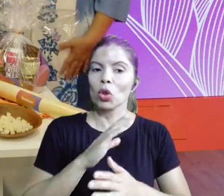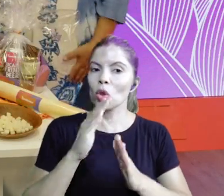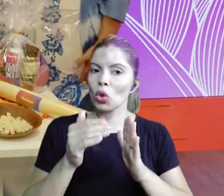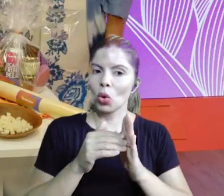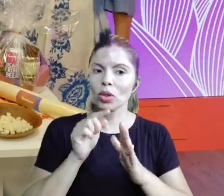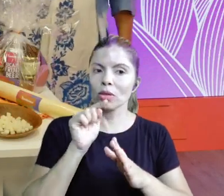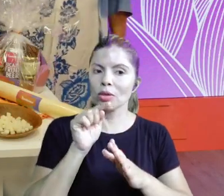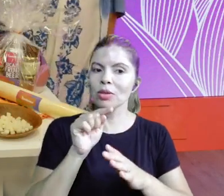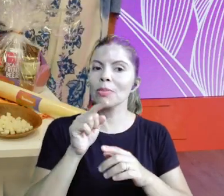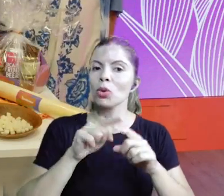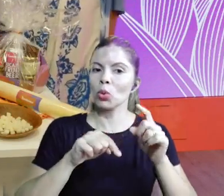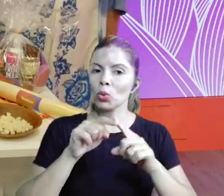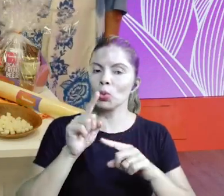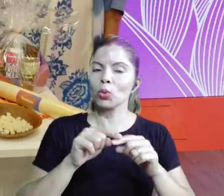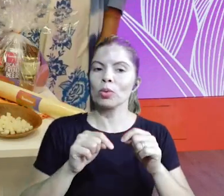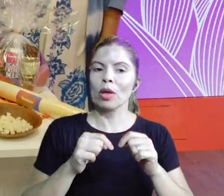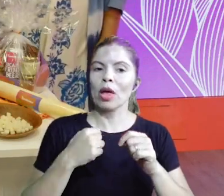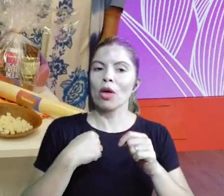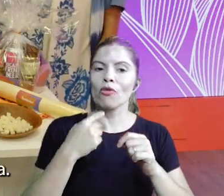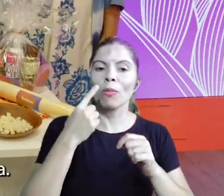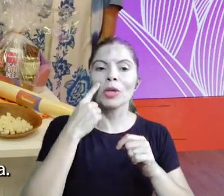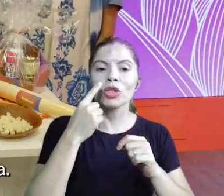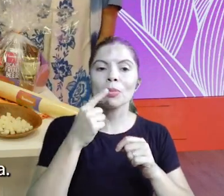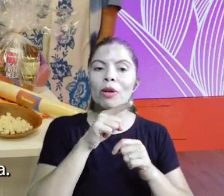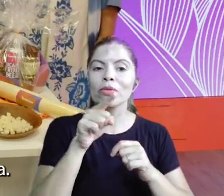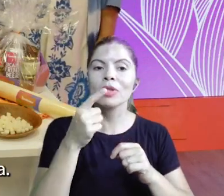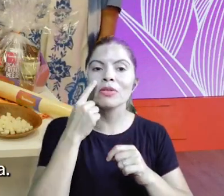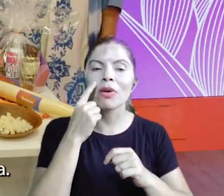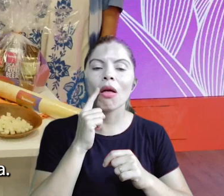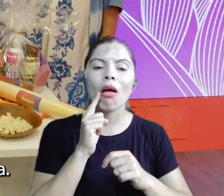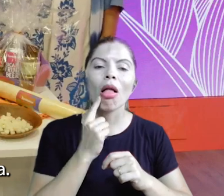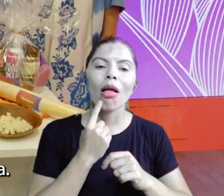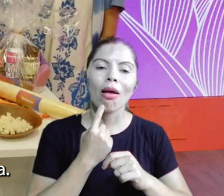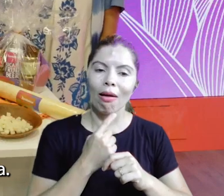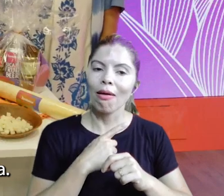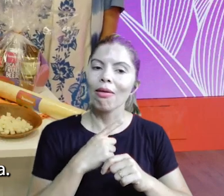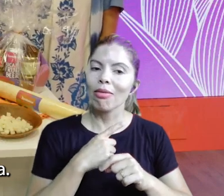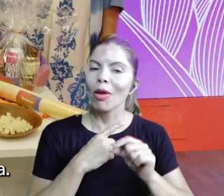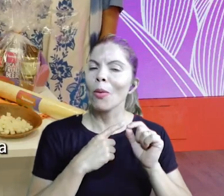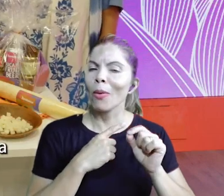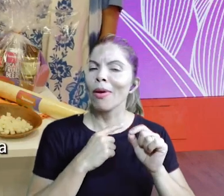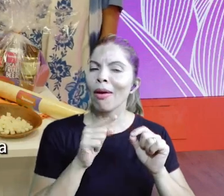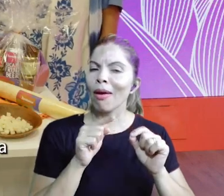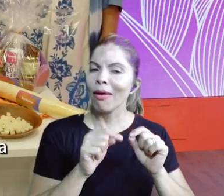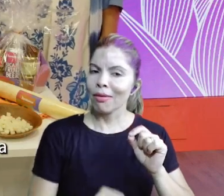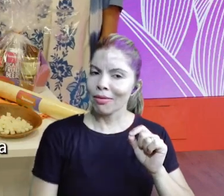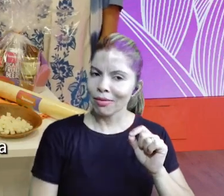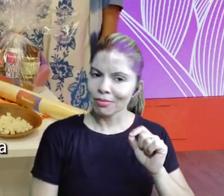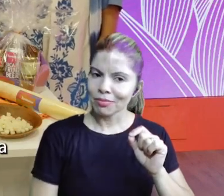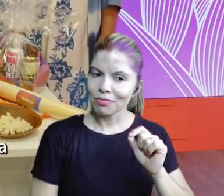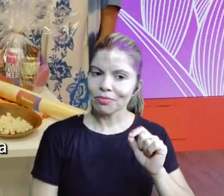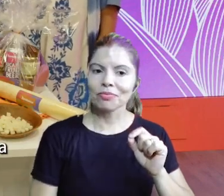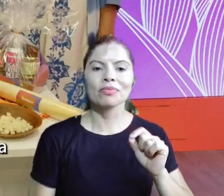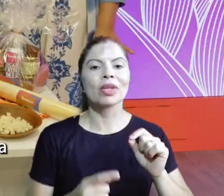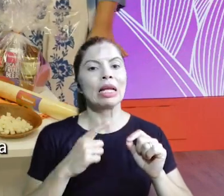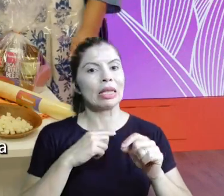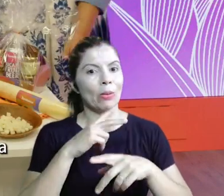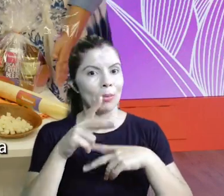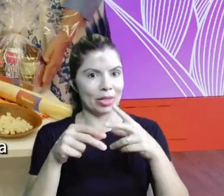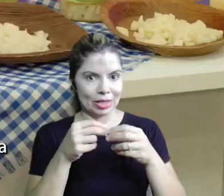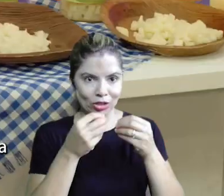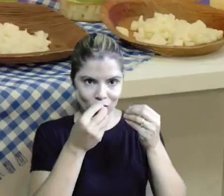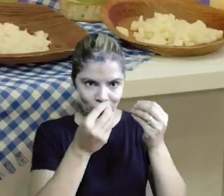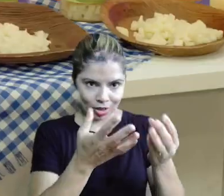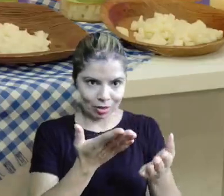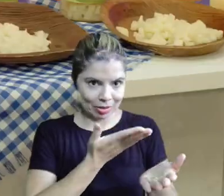palmito todas com palmito E aí eu vou pedir para a Gabi para vocês ficarem com água na boca ela vai explicar o que tem nessa mesa para a gente Bom,